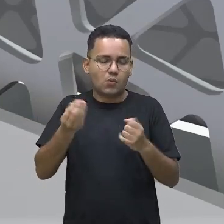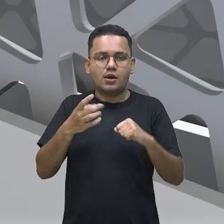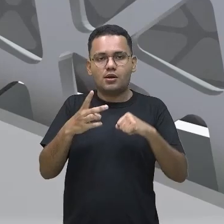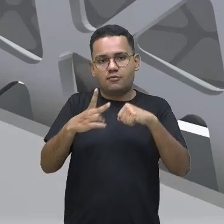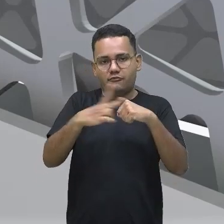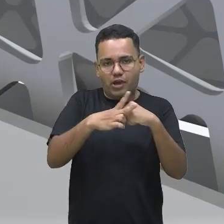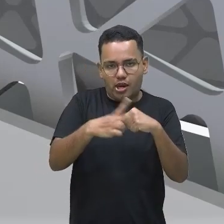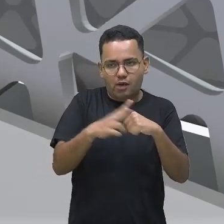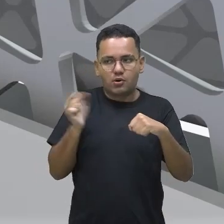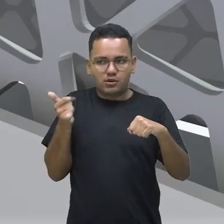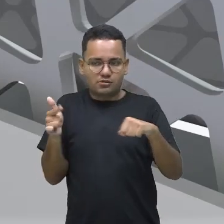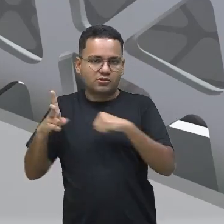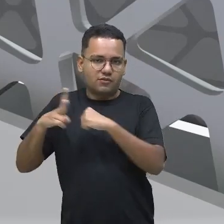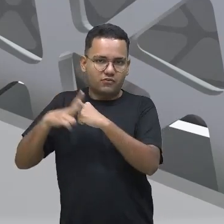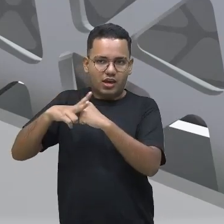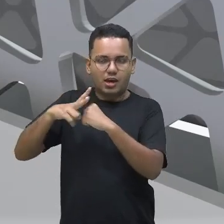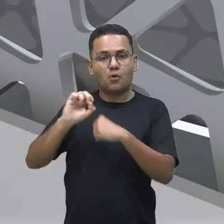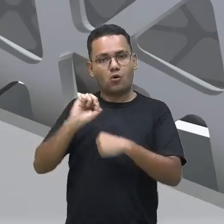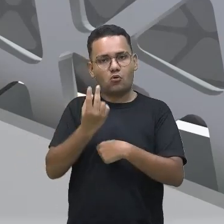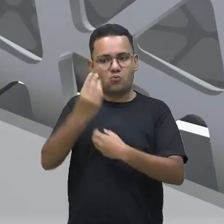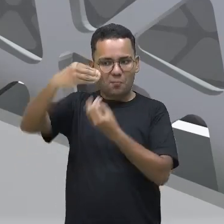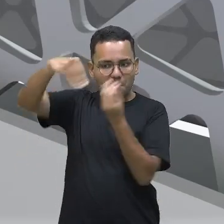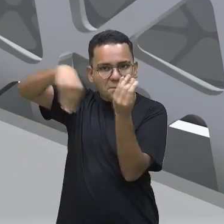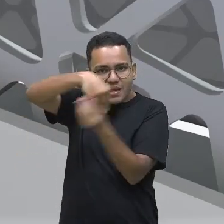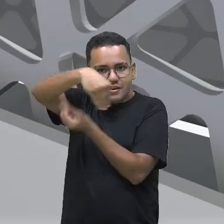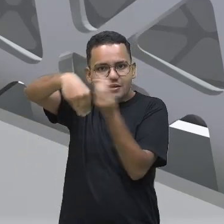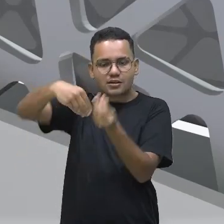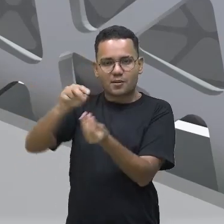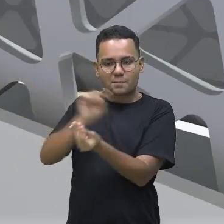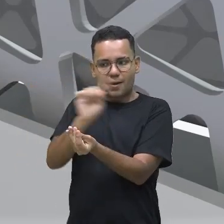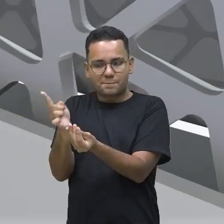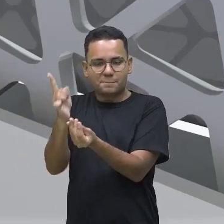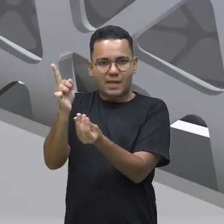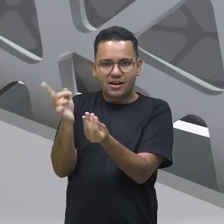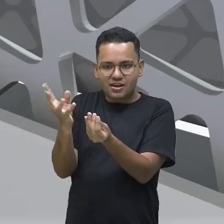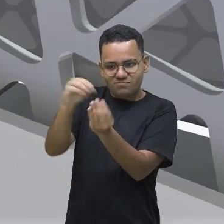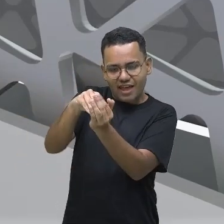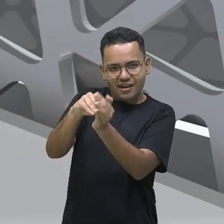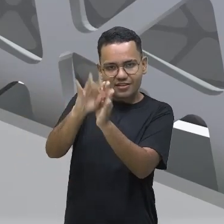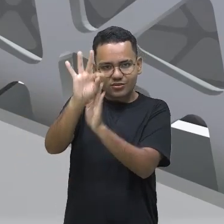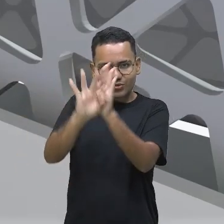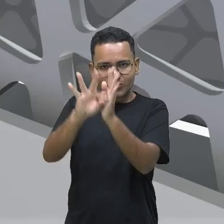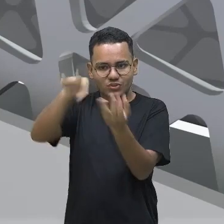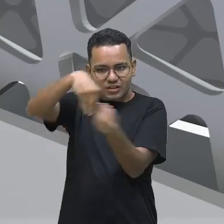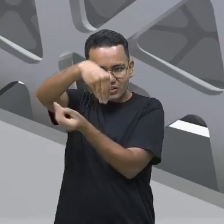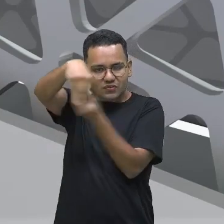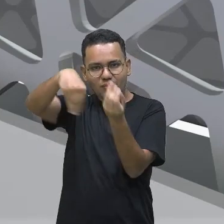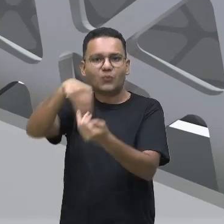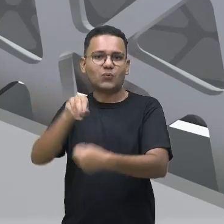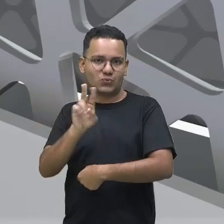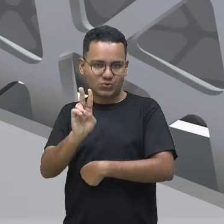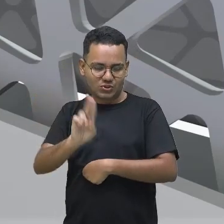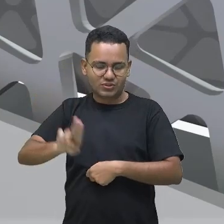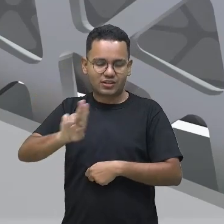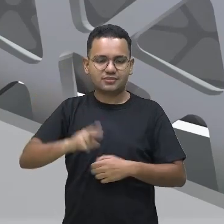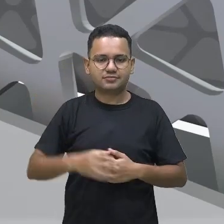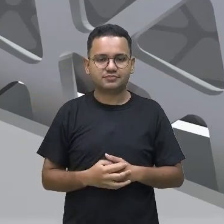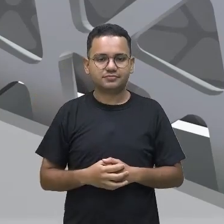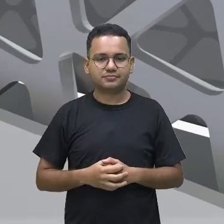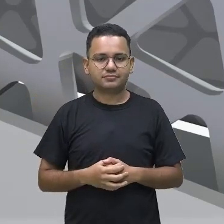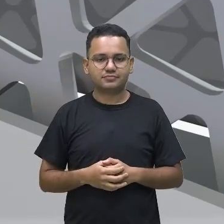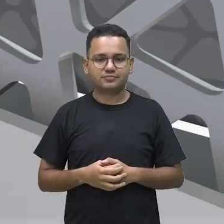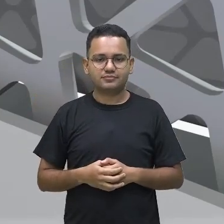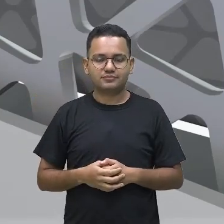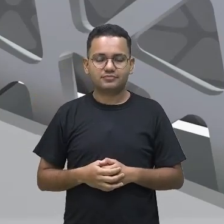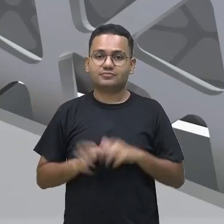verbal e mista também, que a gente utiliza os três tipos de linguagem, né? Então, espero que vocês tenham